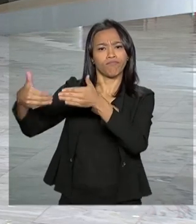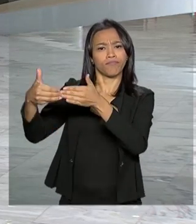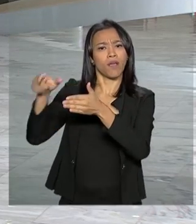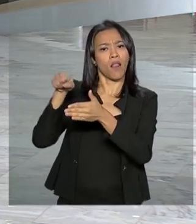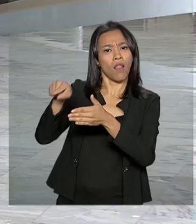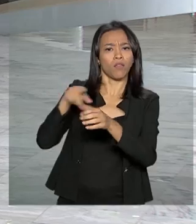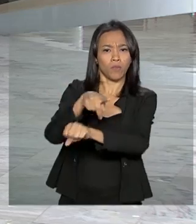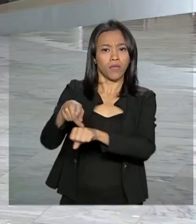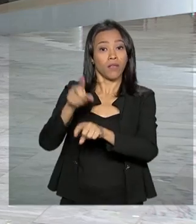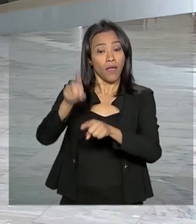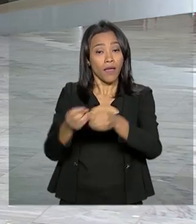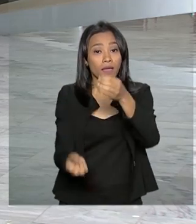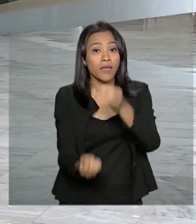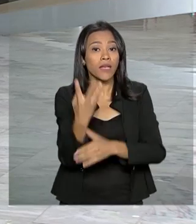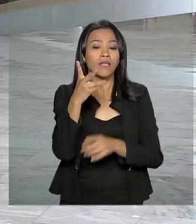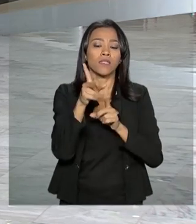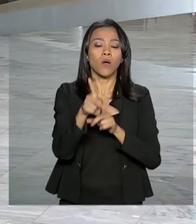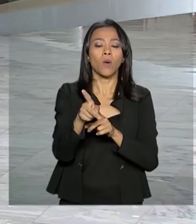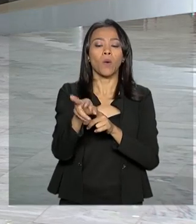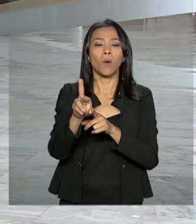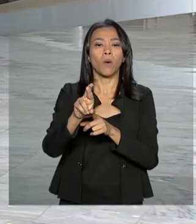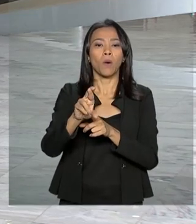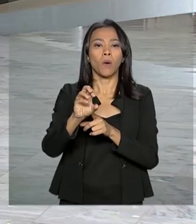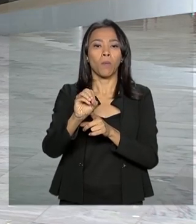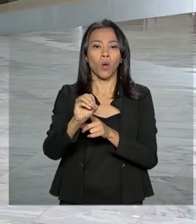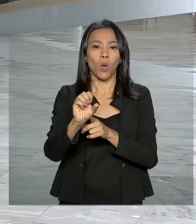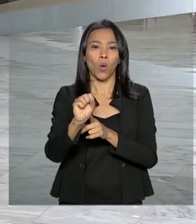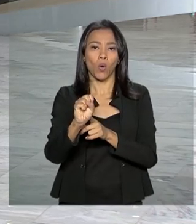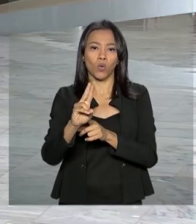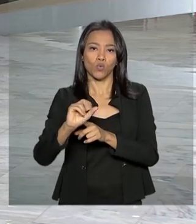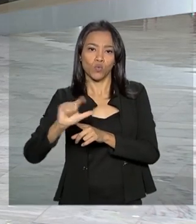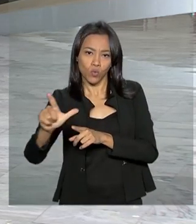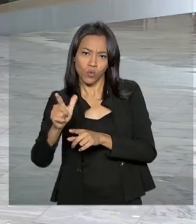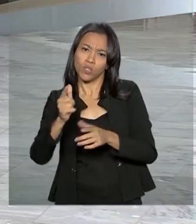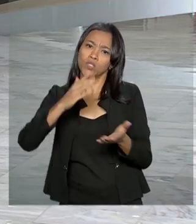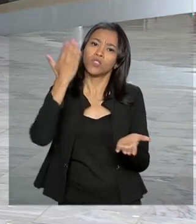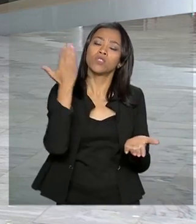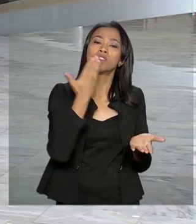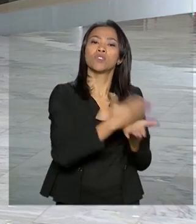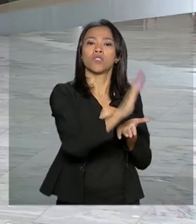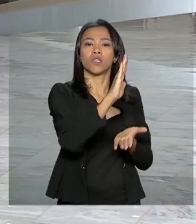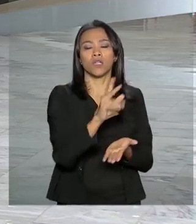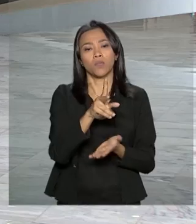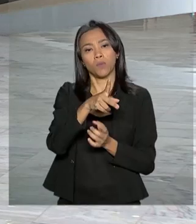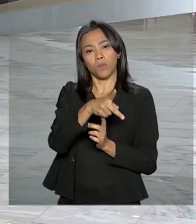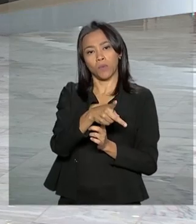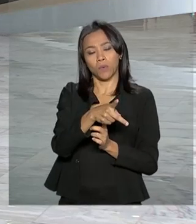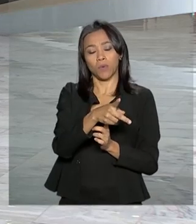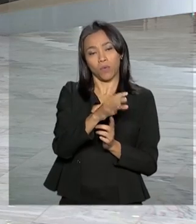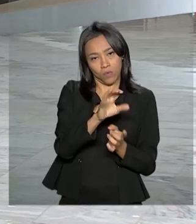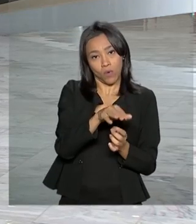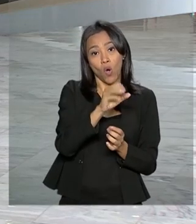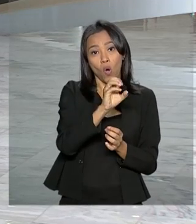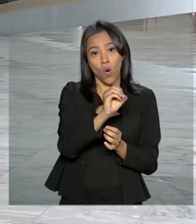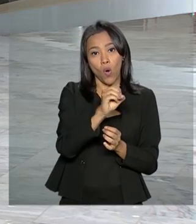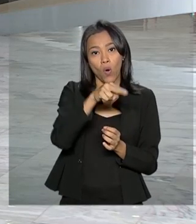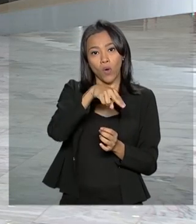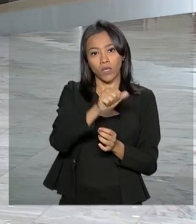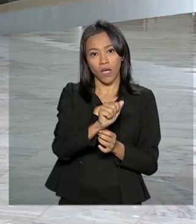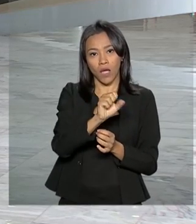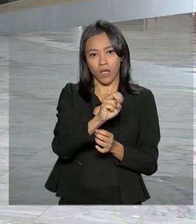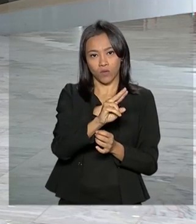criação do ProSul no lugar da Unasul. E quem falou sobre isso foi o ministro de Relações Exteriores,